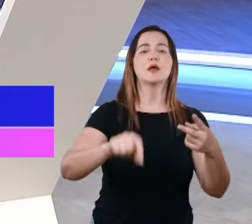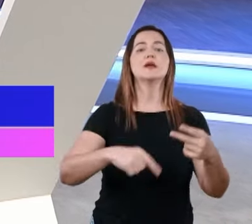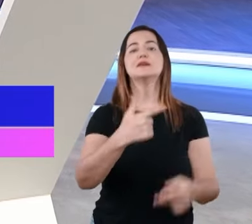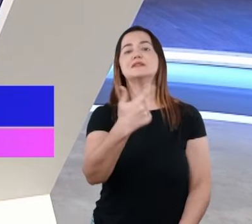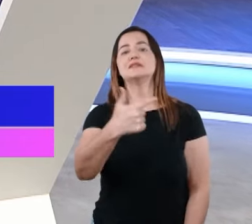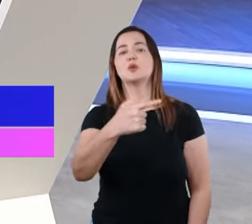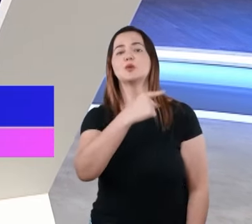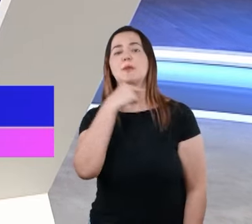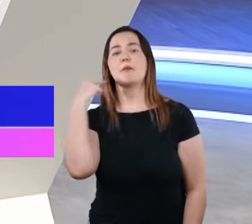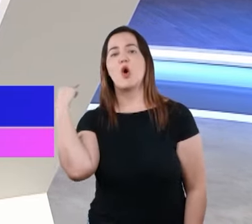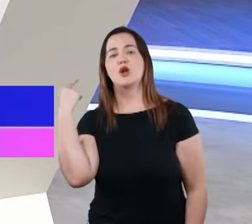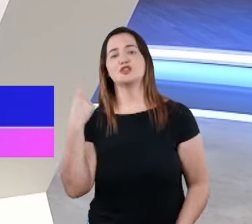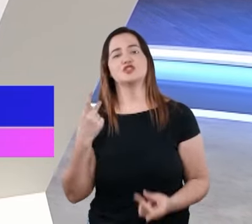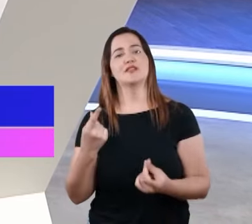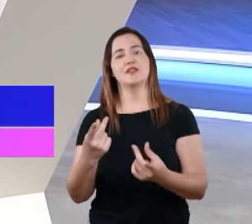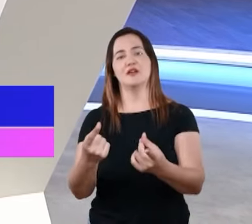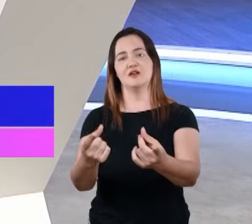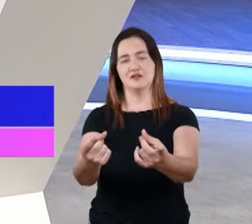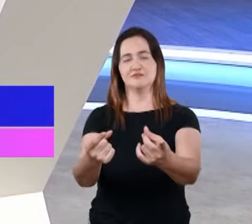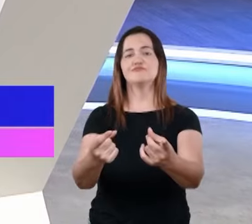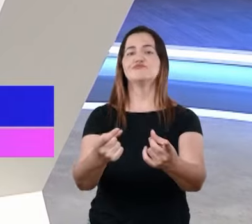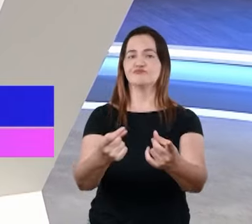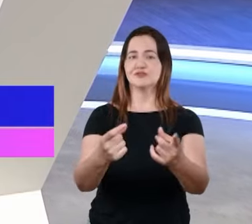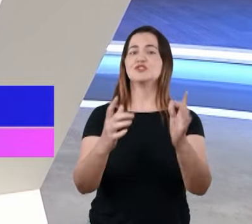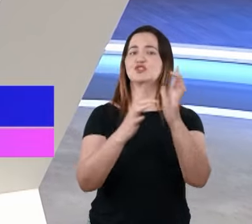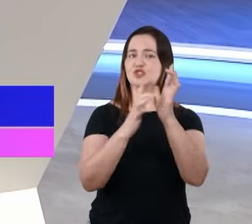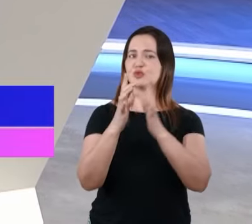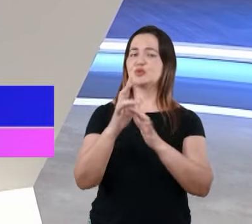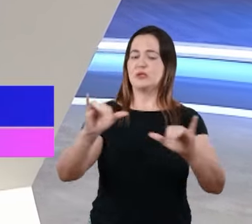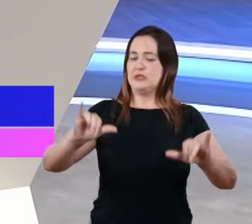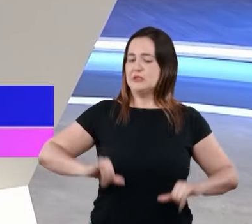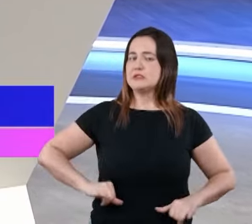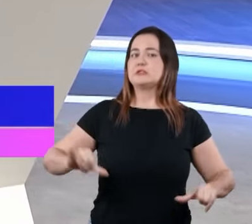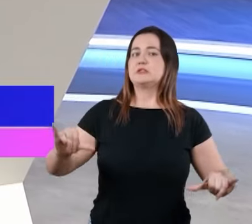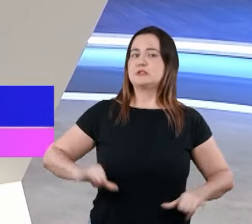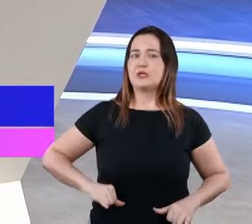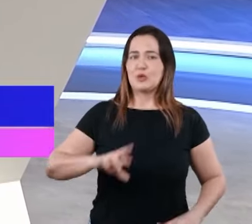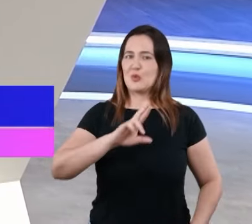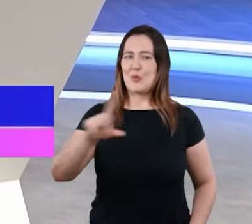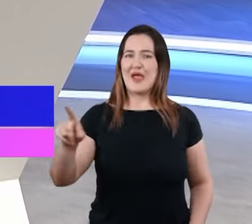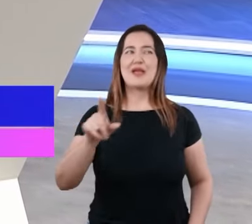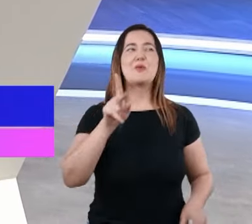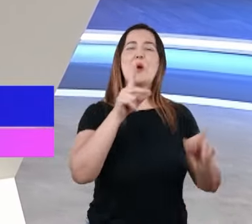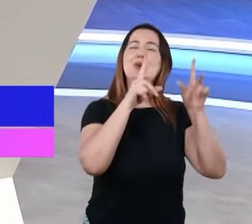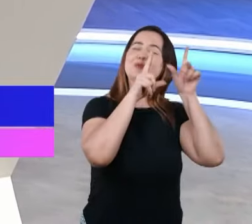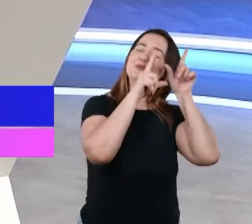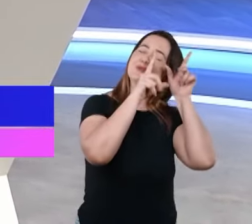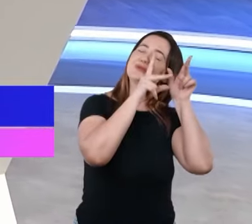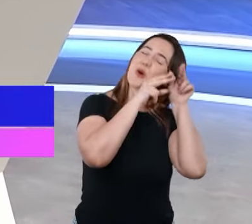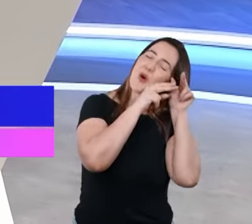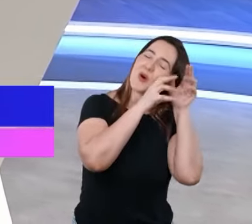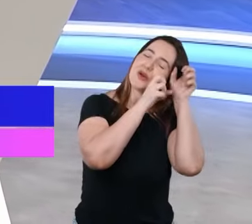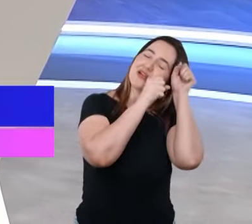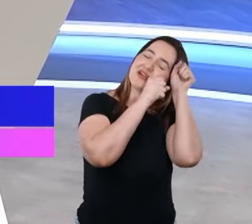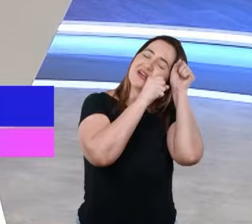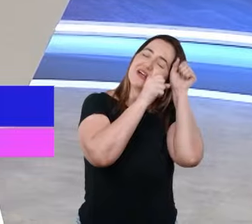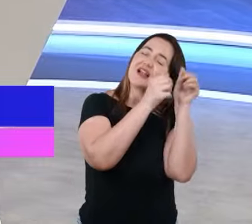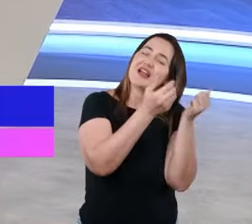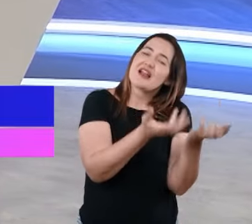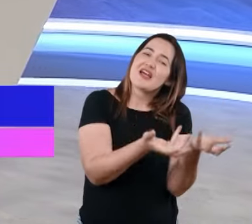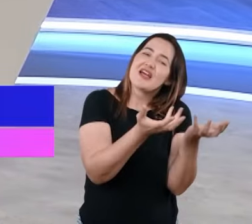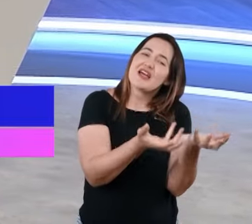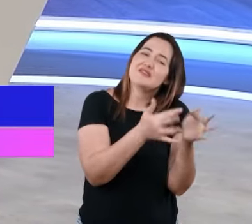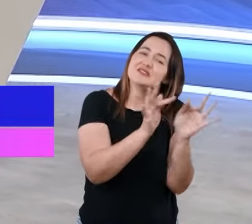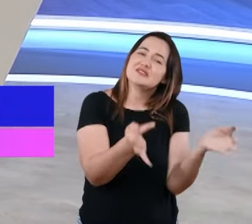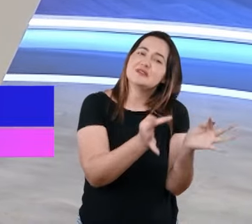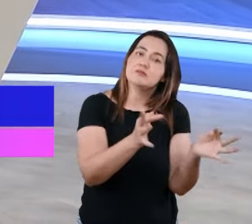segunda morte, da morte eterna. A morte que Jesus enfrentou na cruz, não foi a morte como um sono, foi a